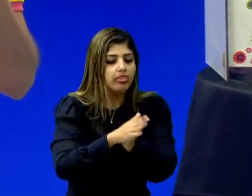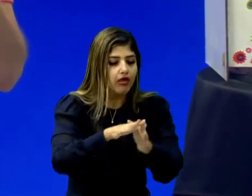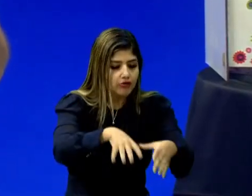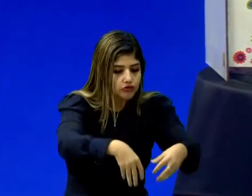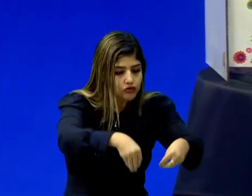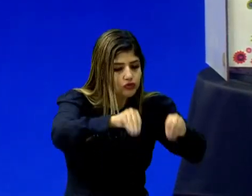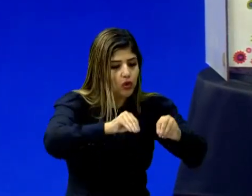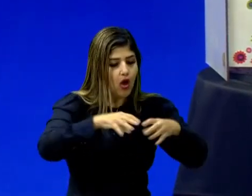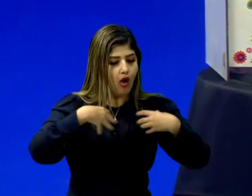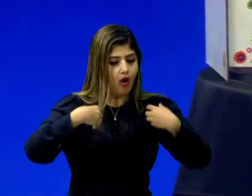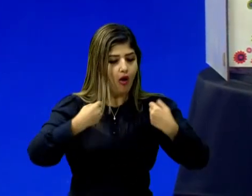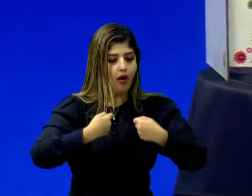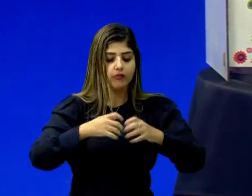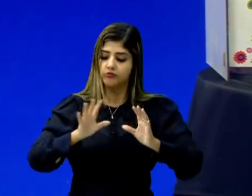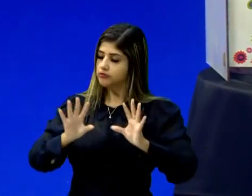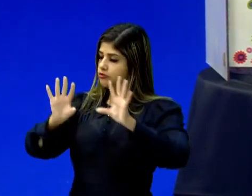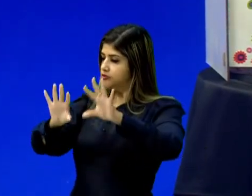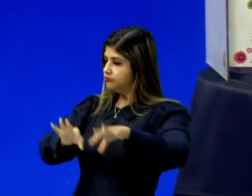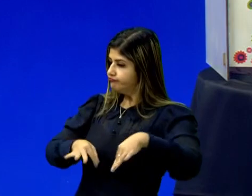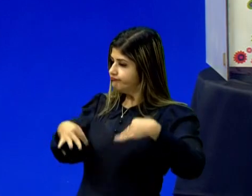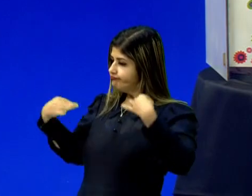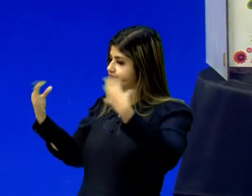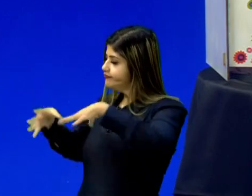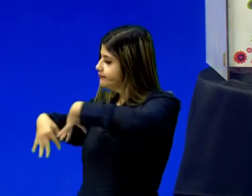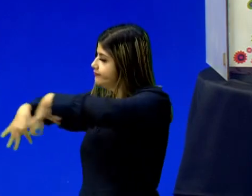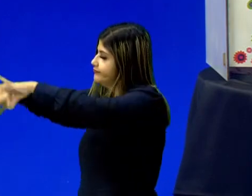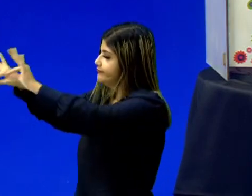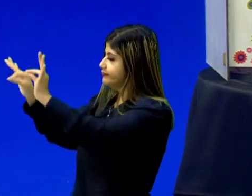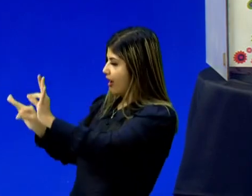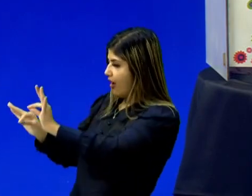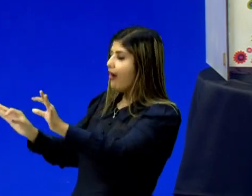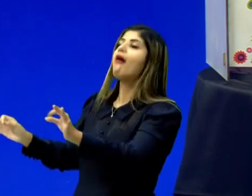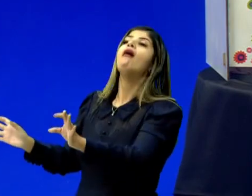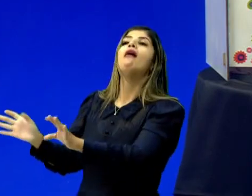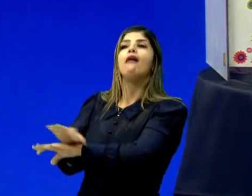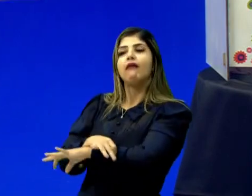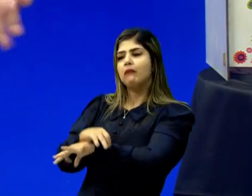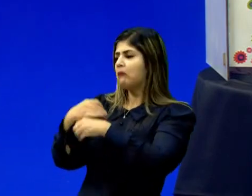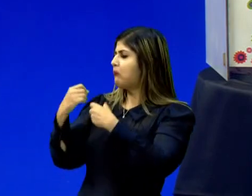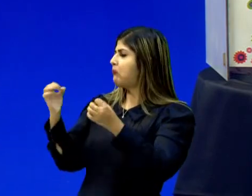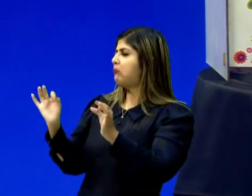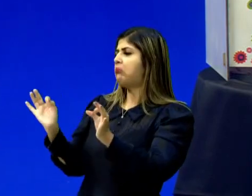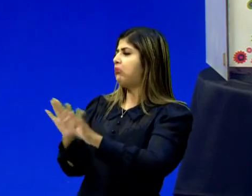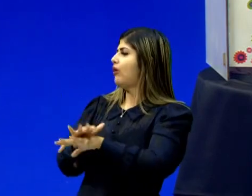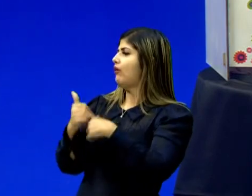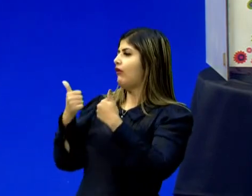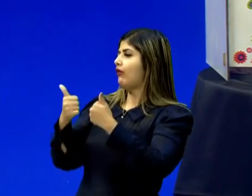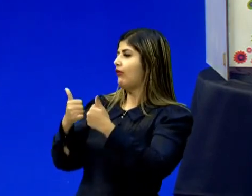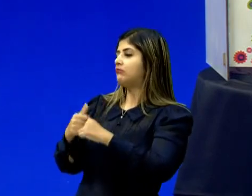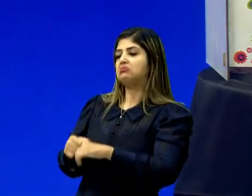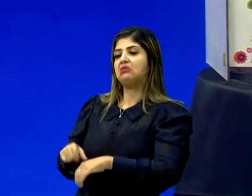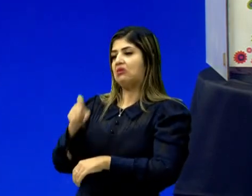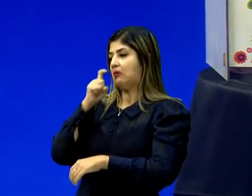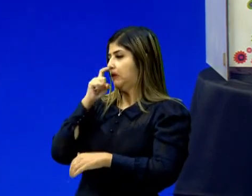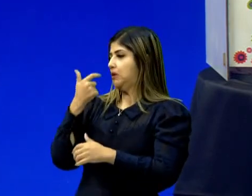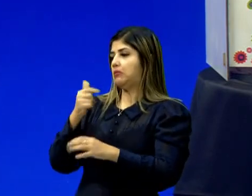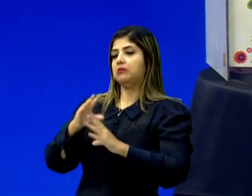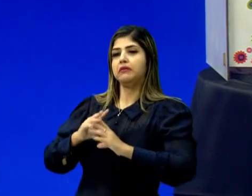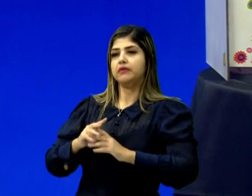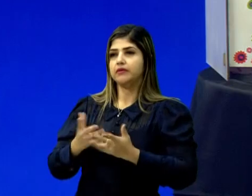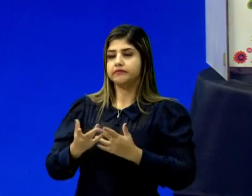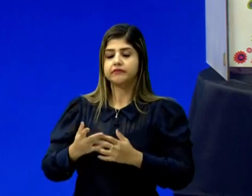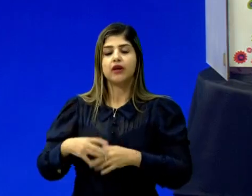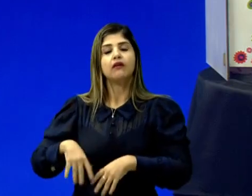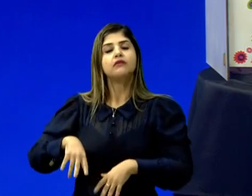bonequinha e colocou o casaco na Margarida. Agora sim a Margarida está aquecida e foi dormir.